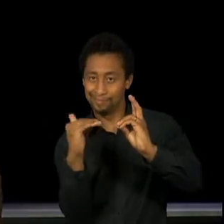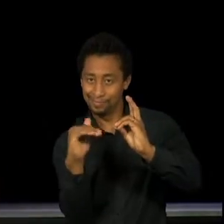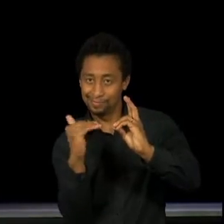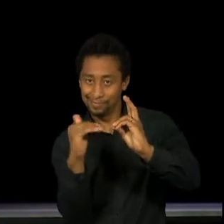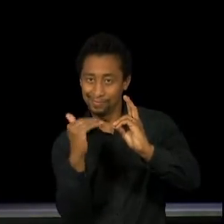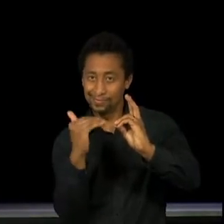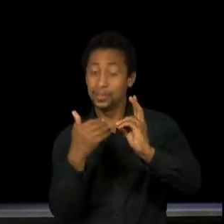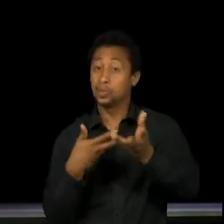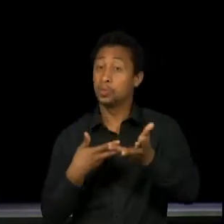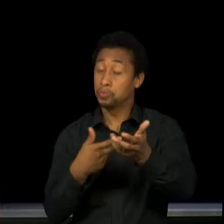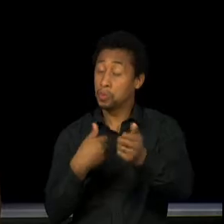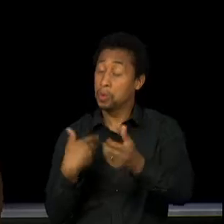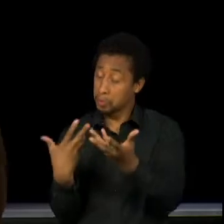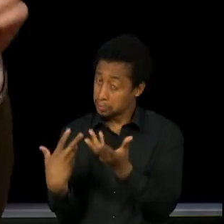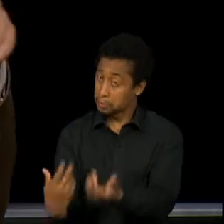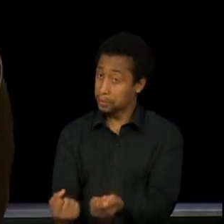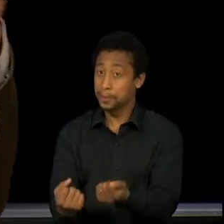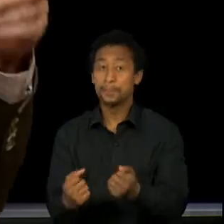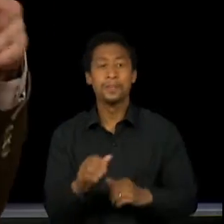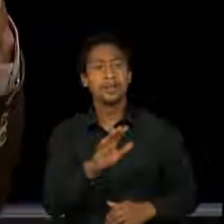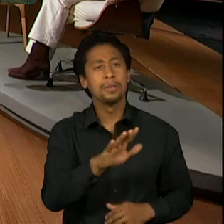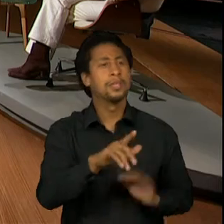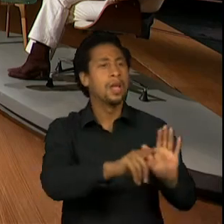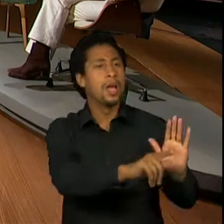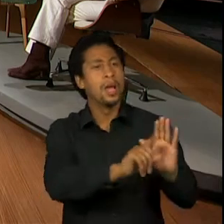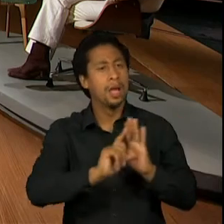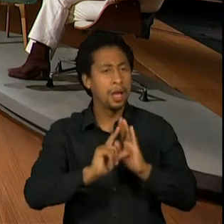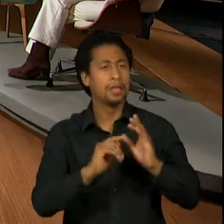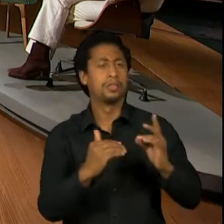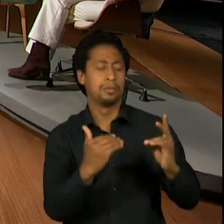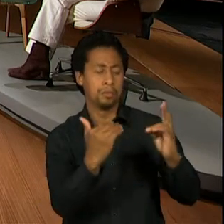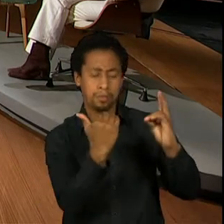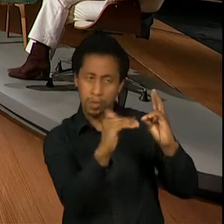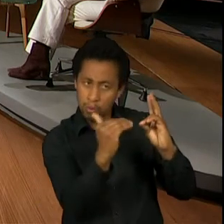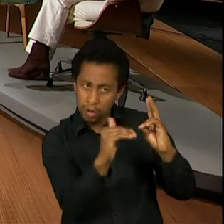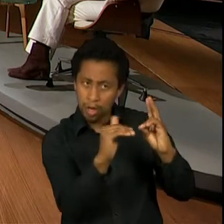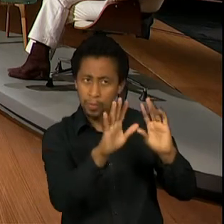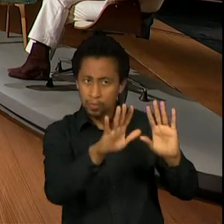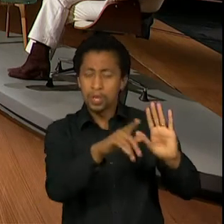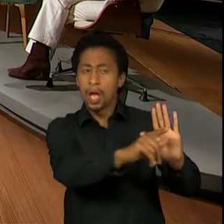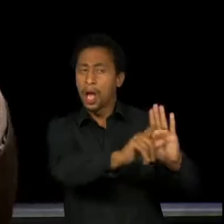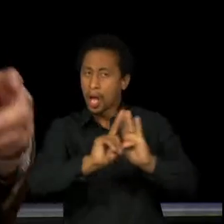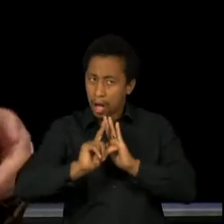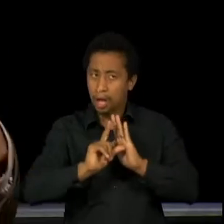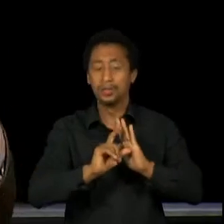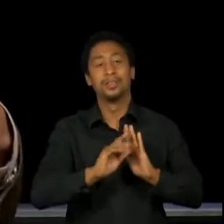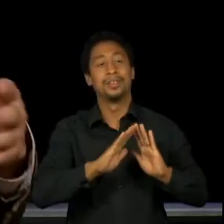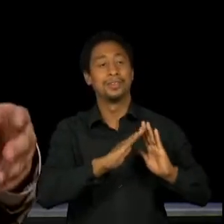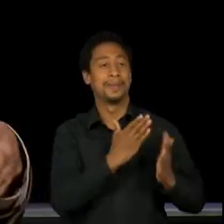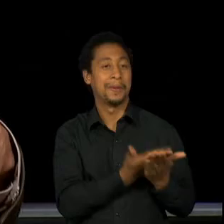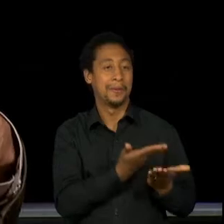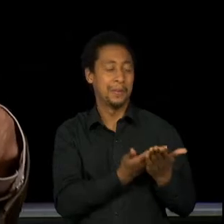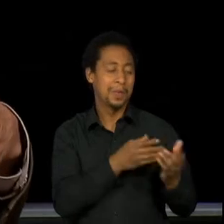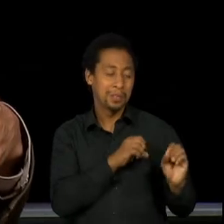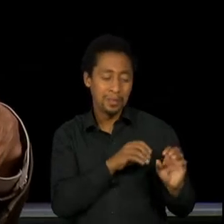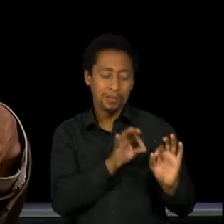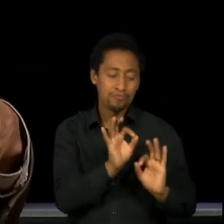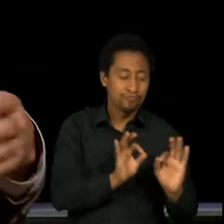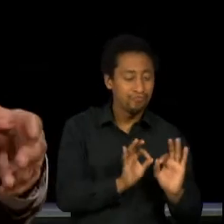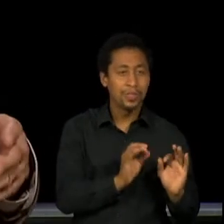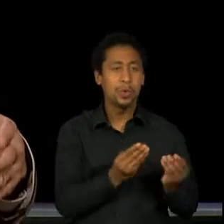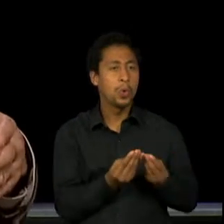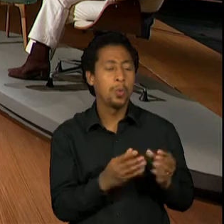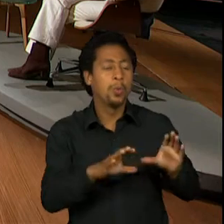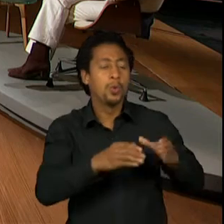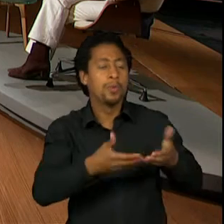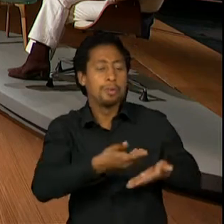Lígia, mas antes do Macunaíma, essas montagens que vocês fizeram ainda lá no Teatro Escola Série Helena, devia ser uma coisa ainda meio criação coletiva. Como é que